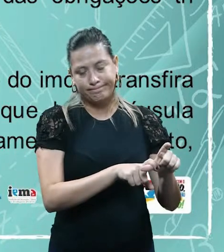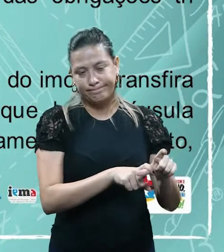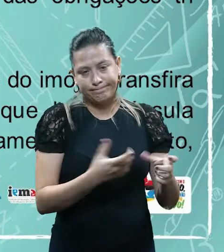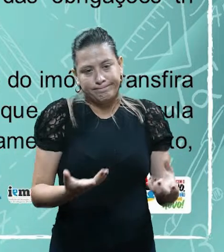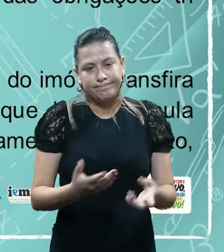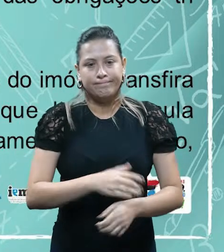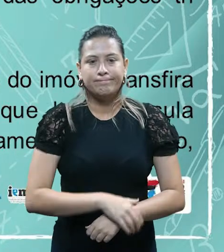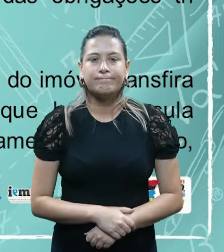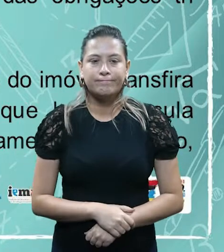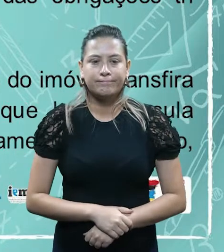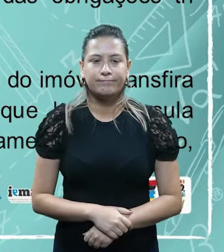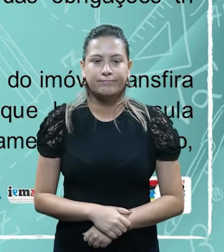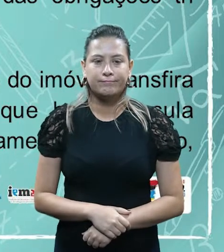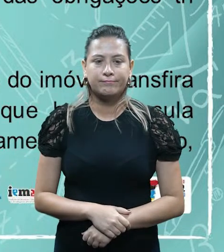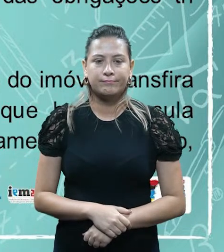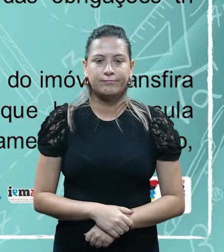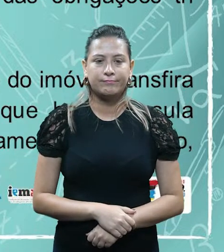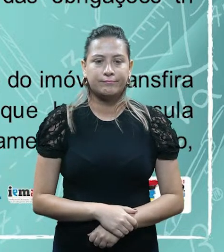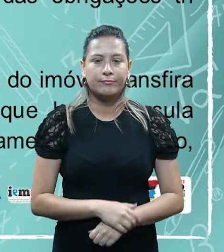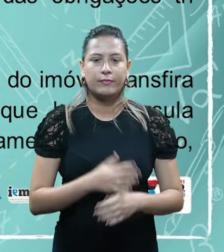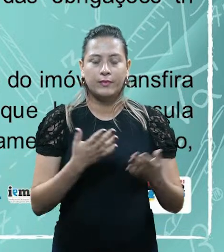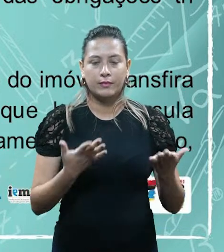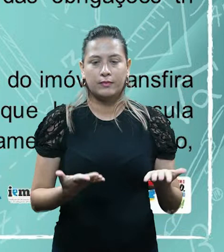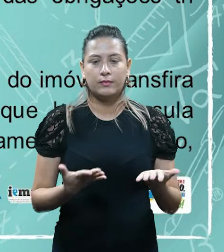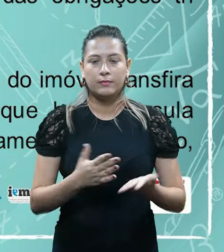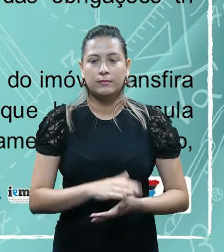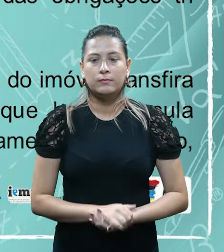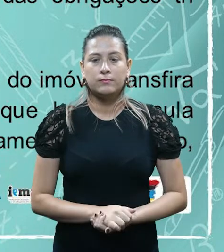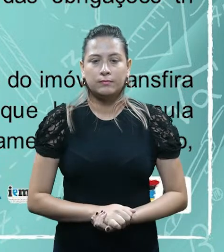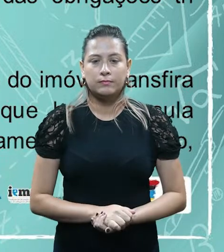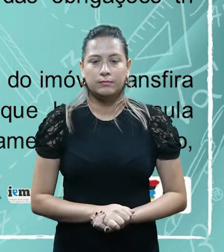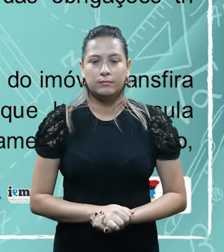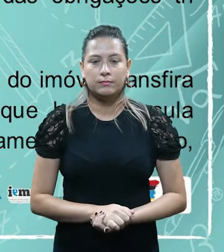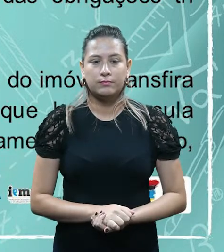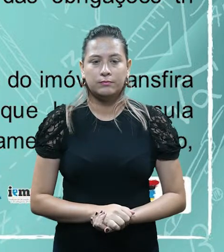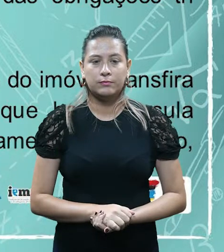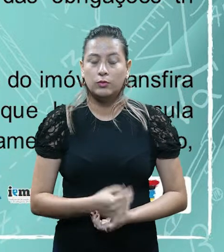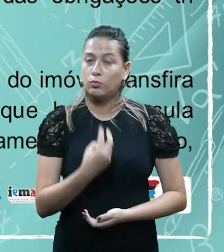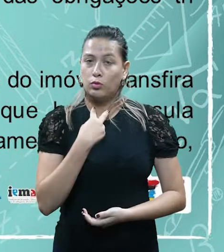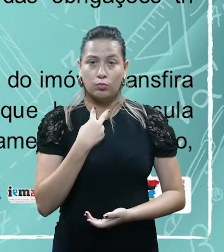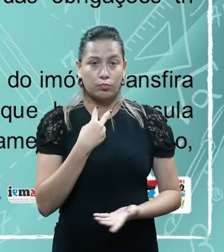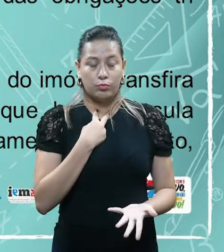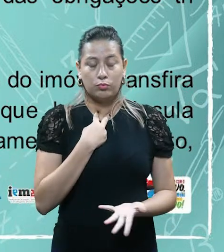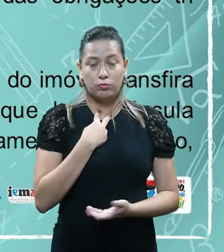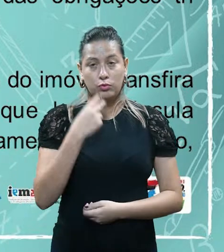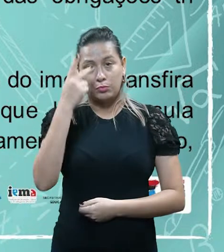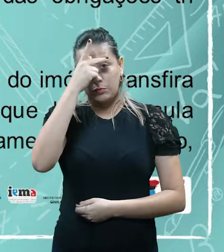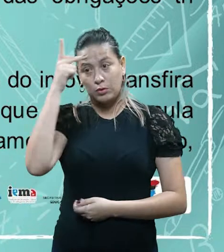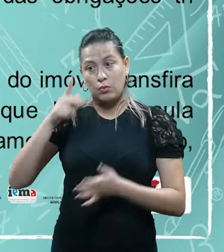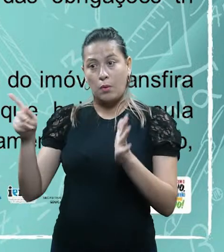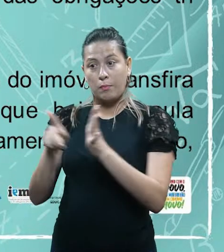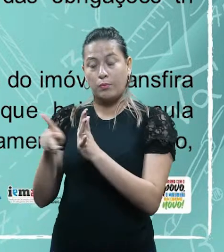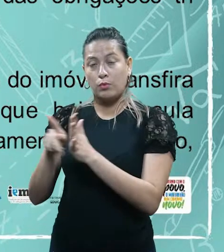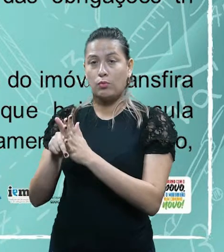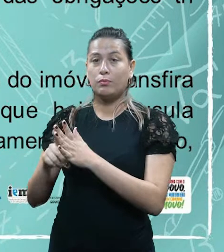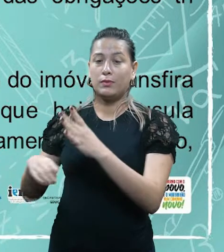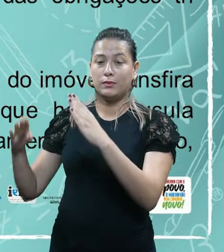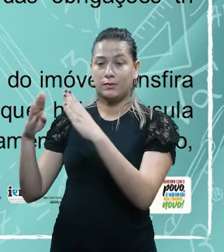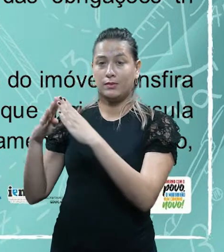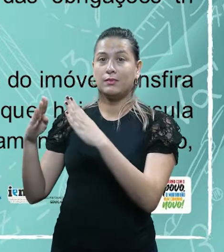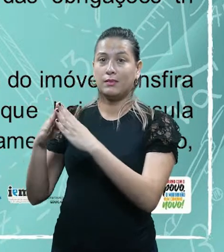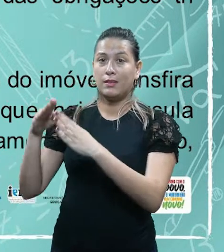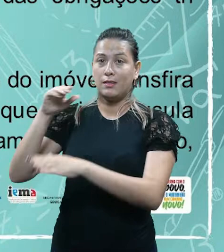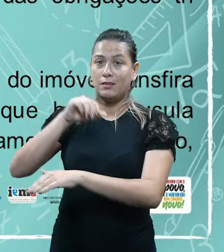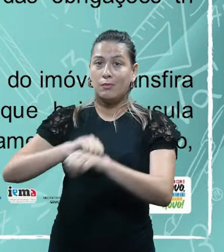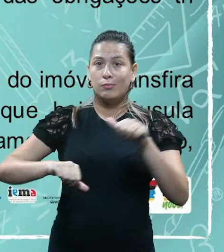Assim sendo, né, a gente tem a seguinte informação. Assim sendo, não se permite, por exemplo, que o proprietário do imóvel transfira ao